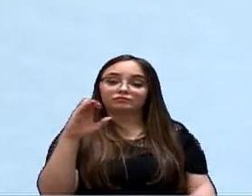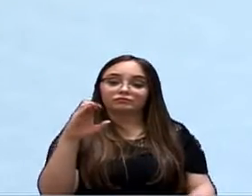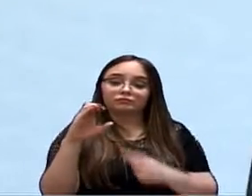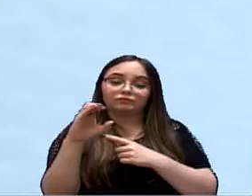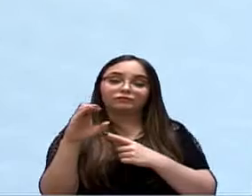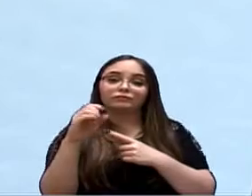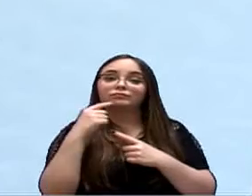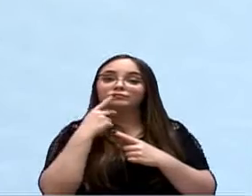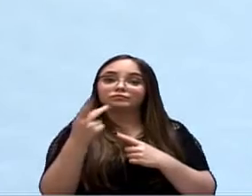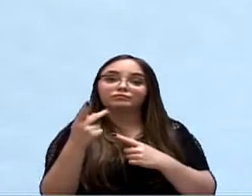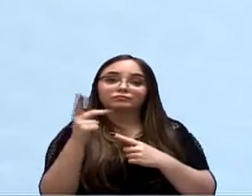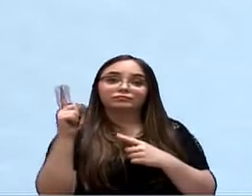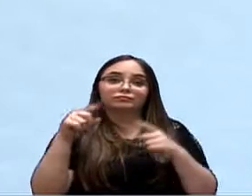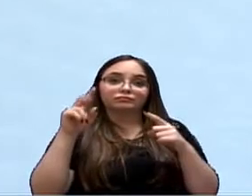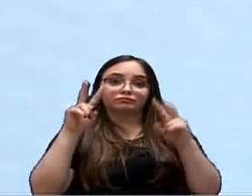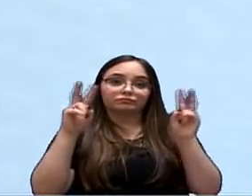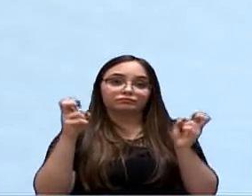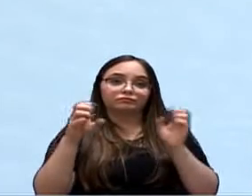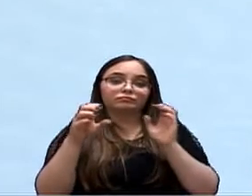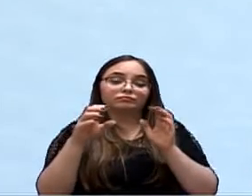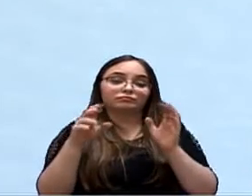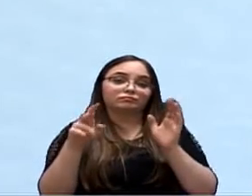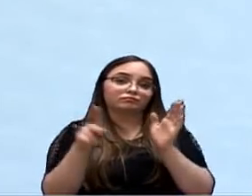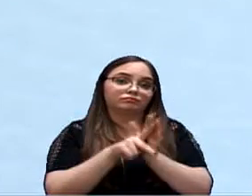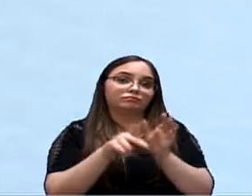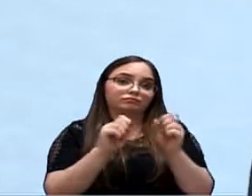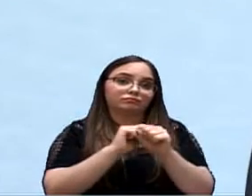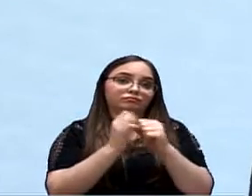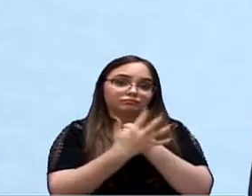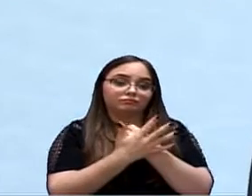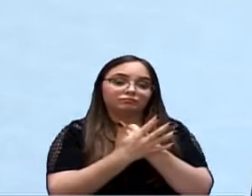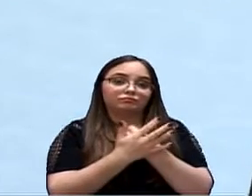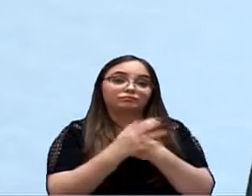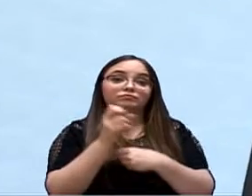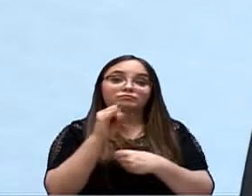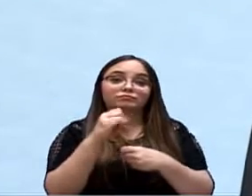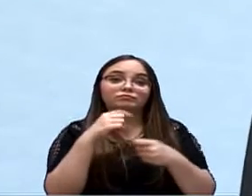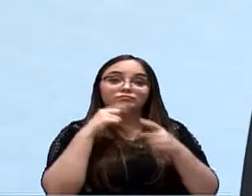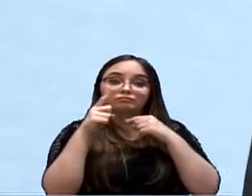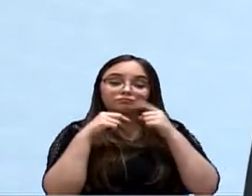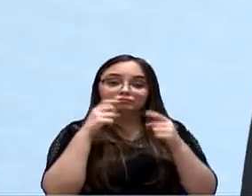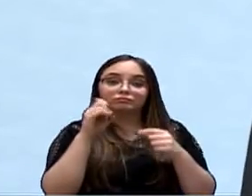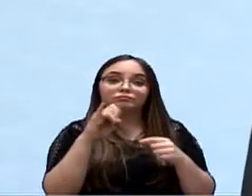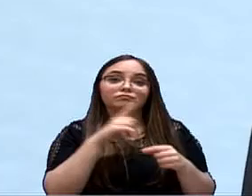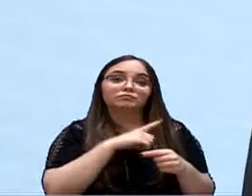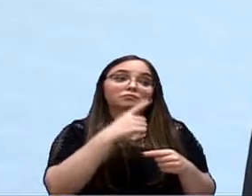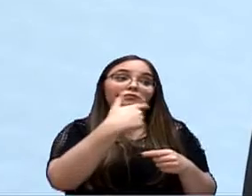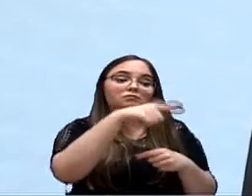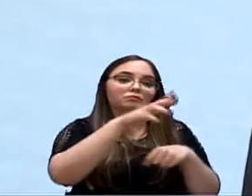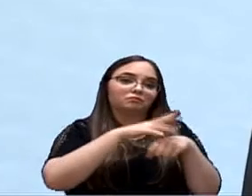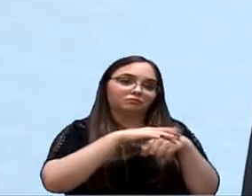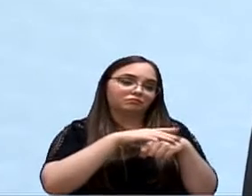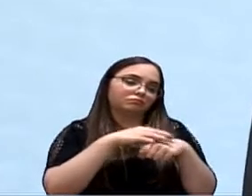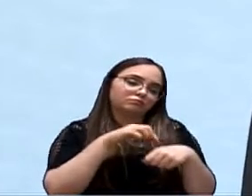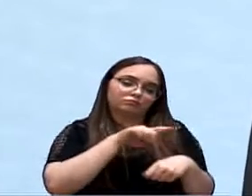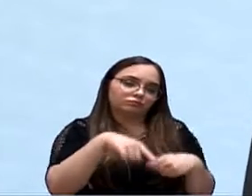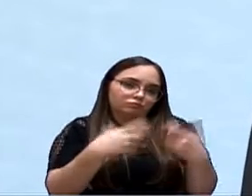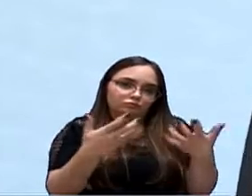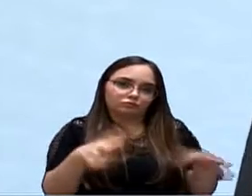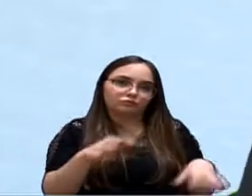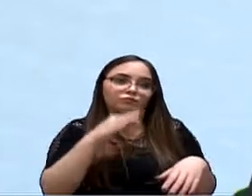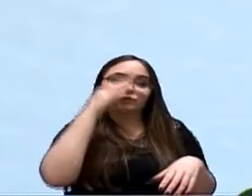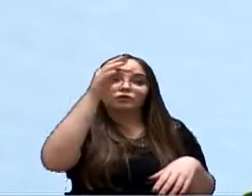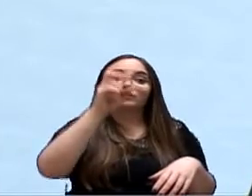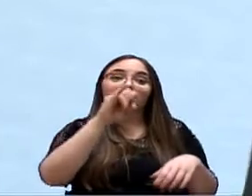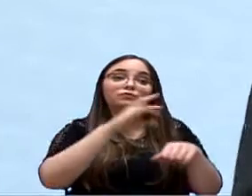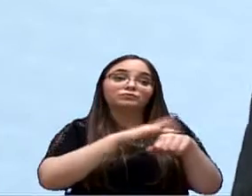o... Especificamente da Covid-19, o assunto, se surgirão outras pandemias, queremos que não, que a sociedade